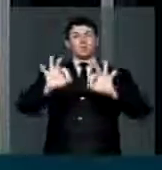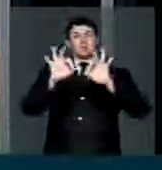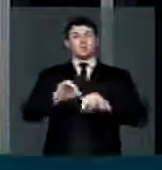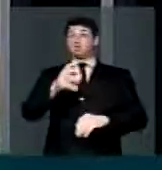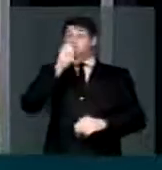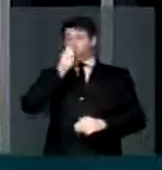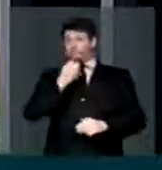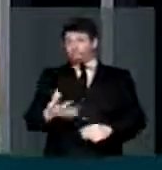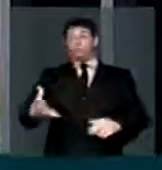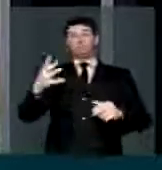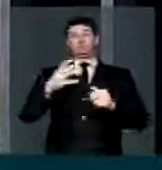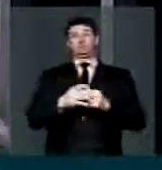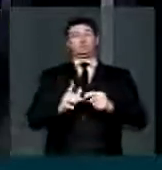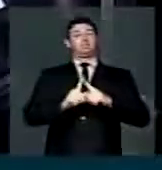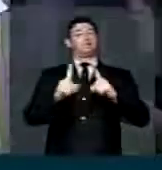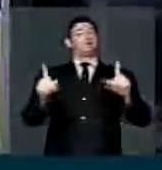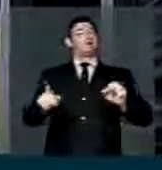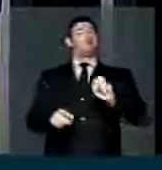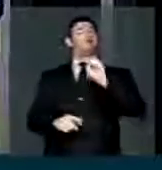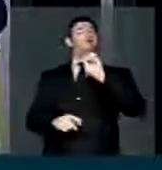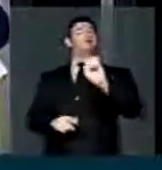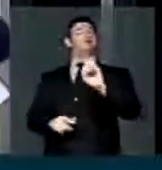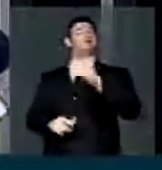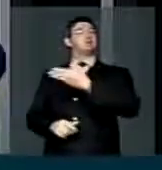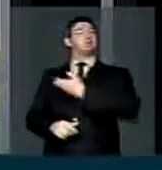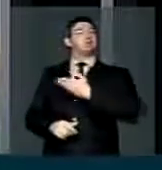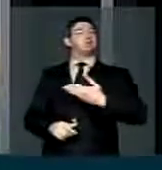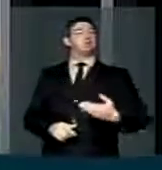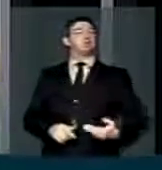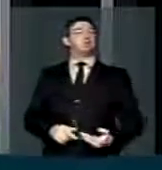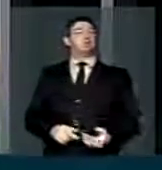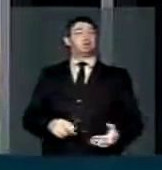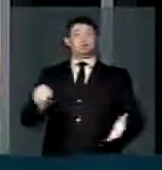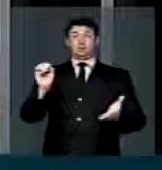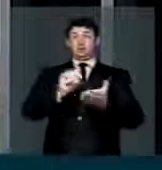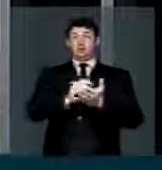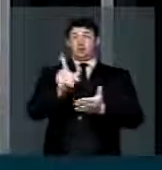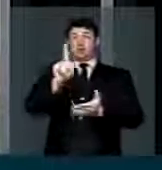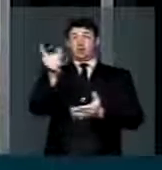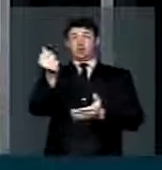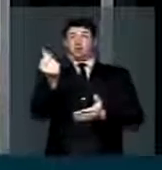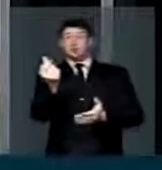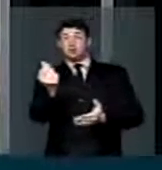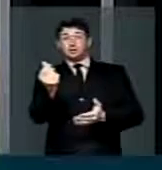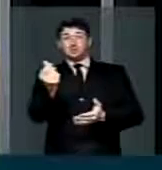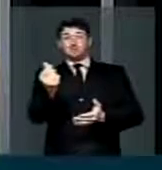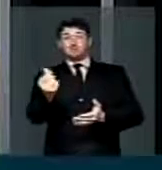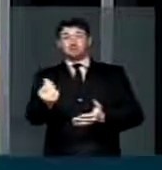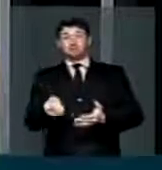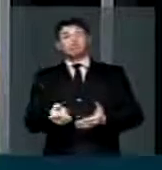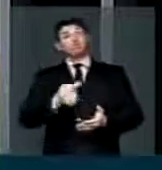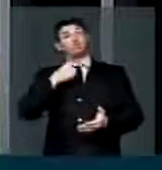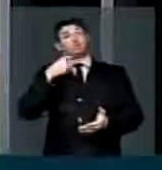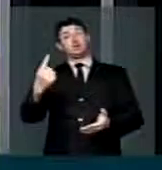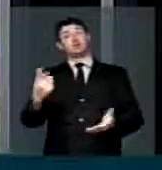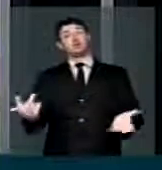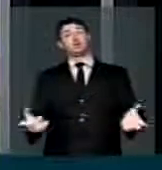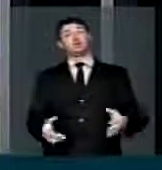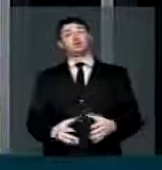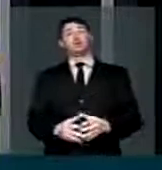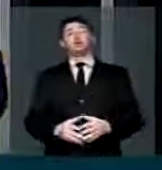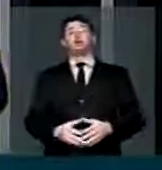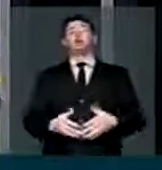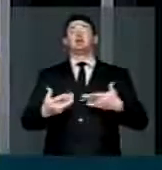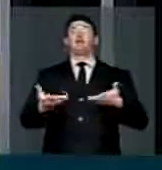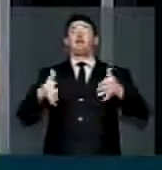muito bom mas se o governo não colocar dinheiro de nada adianta então